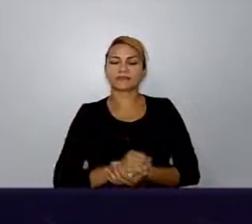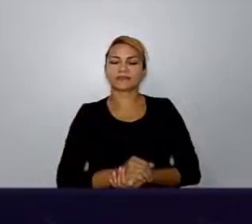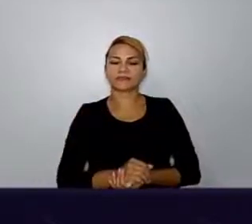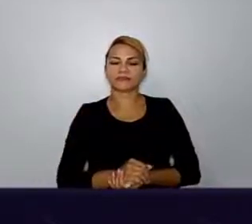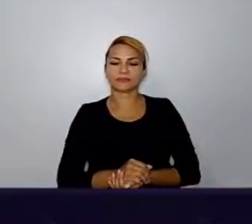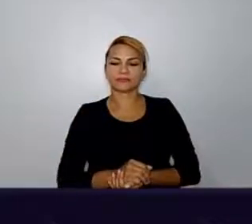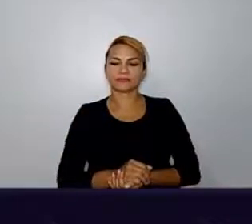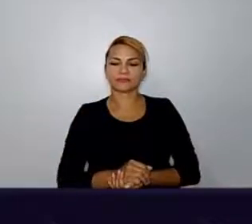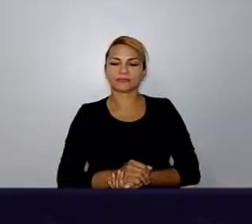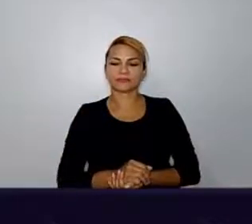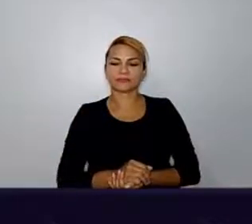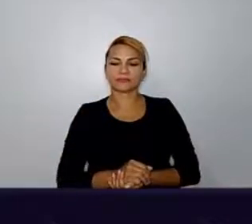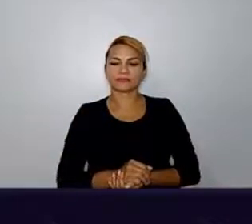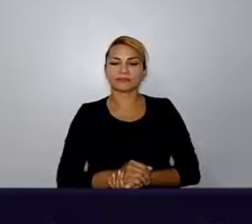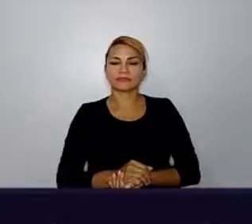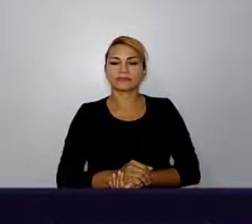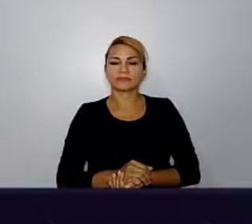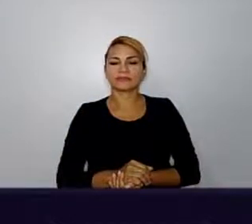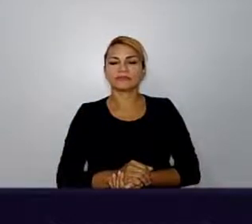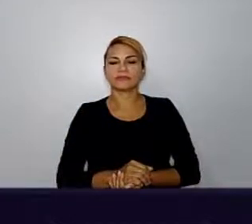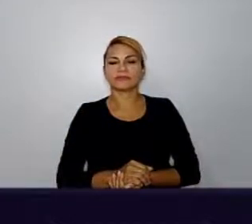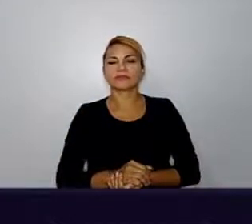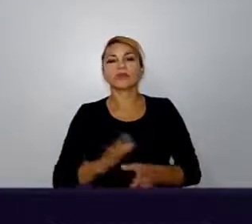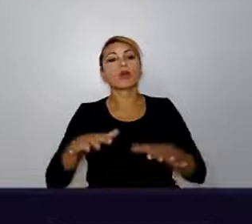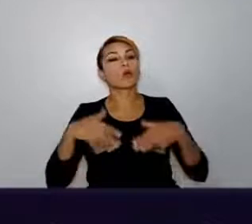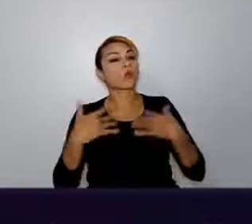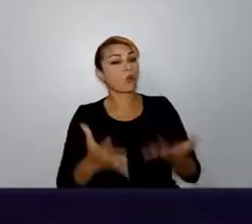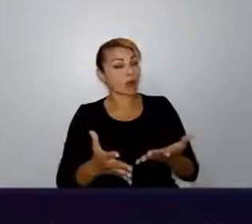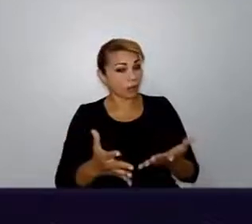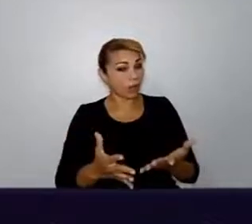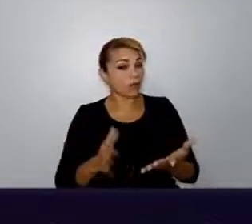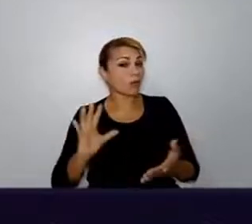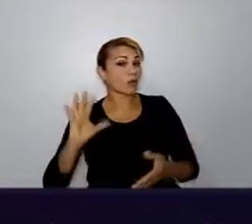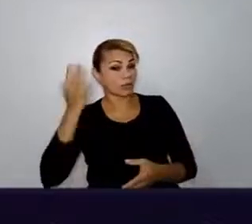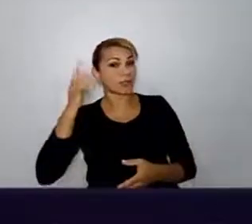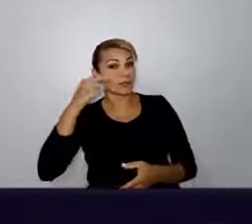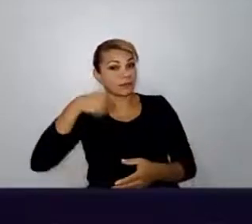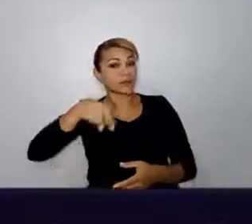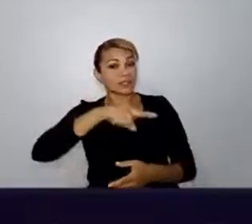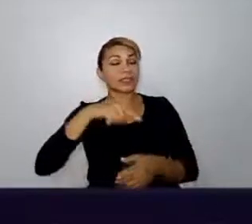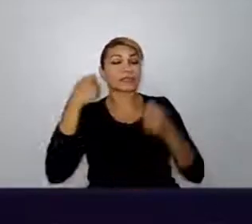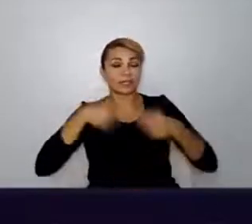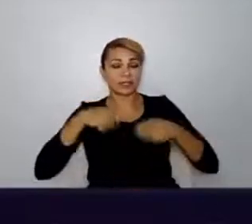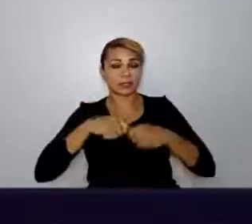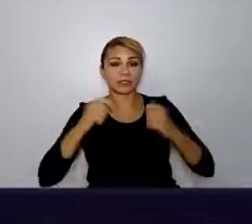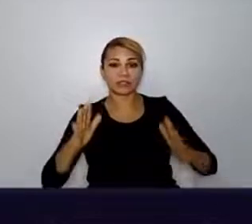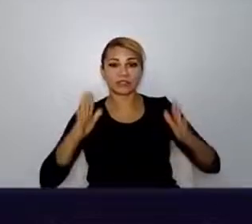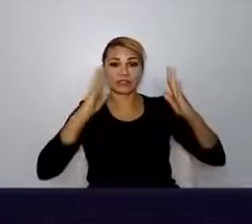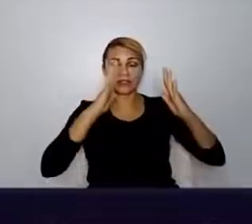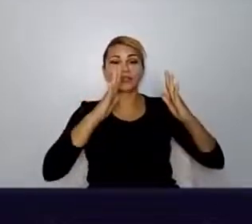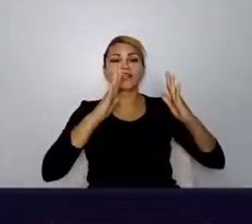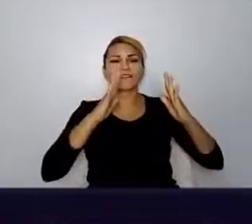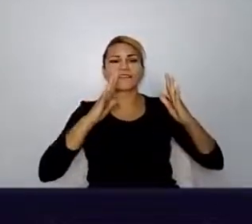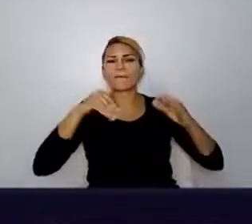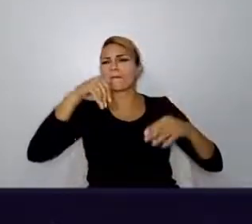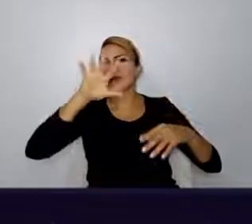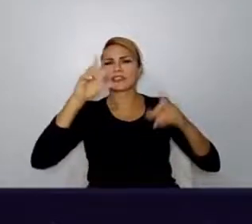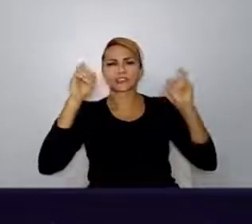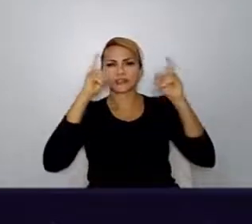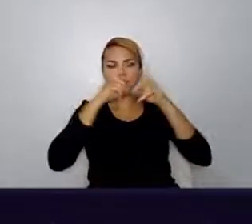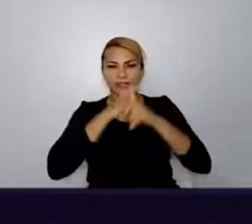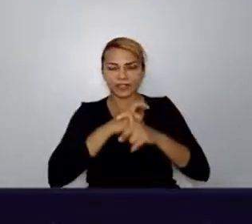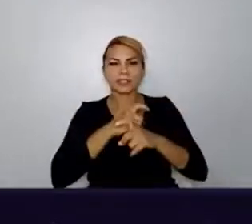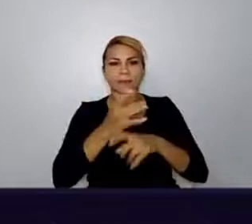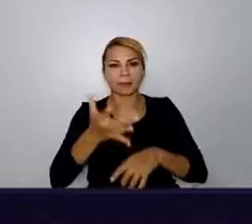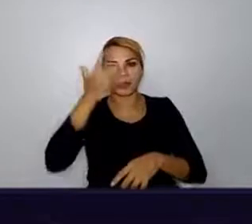Qual situação que você precisou enfrentar e foi mais difícil aplicar tudo que você tem aprendido? E por quê?